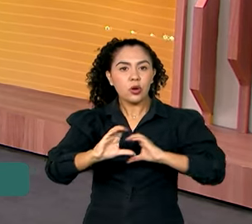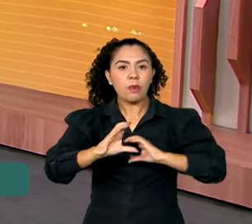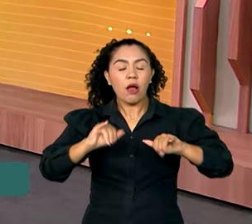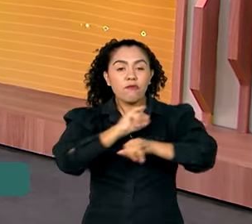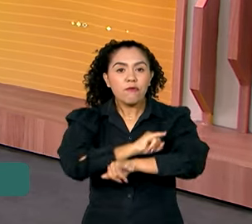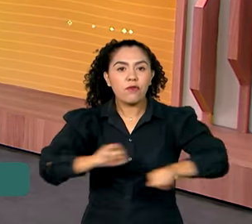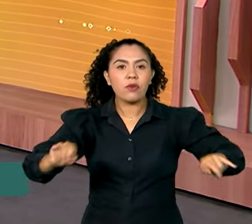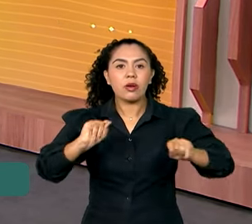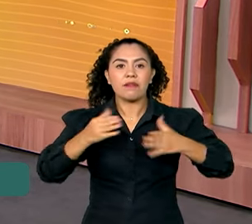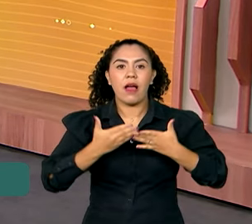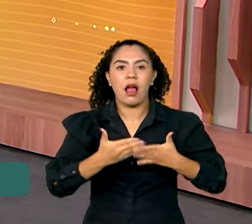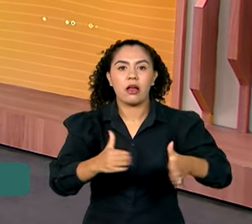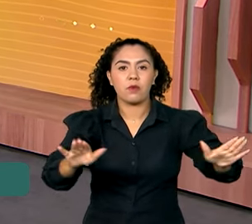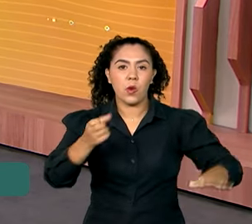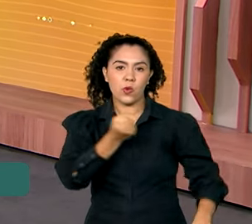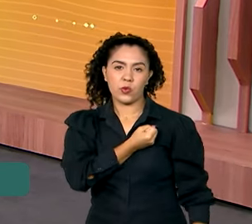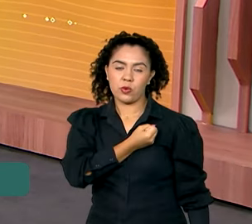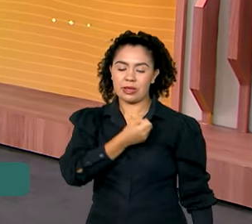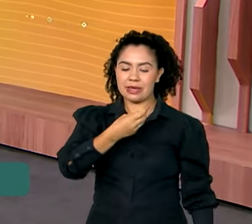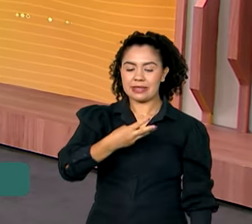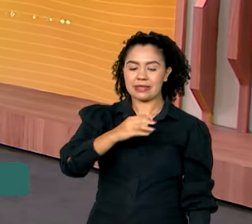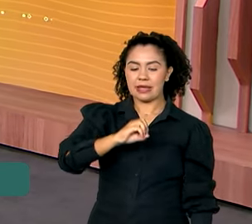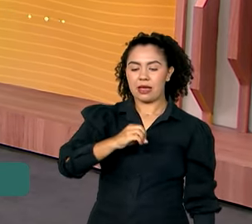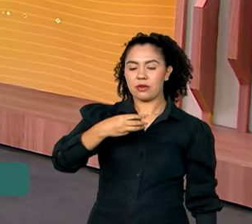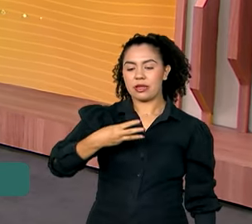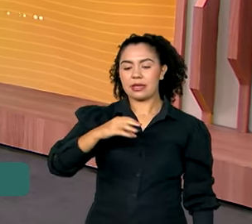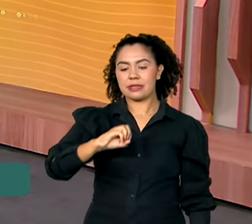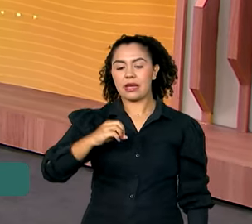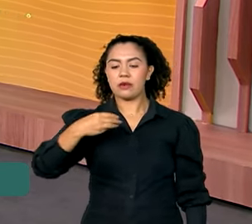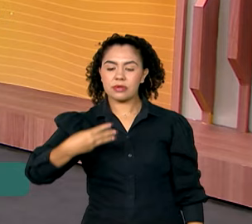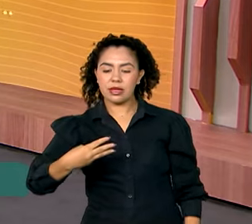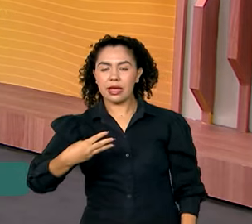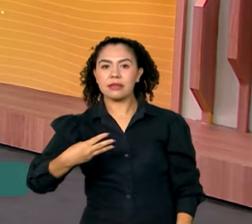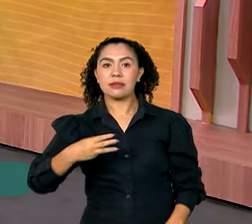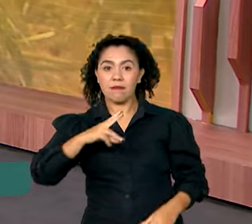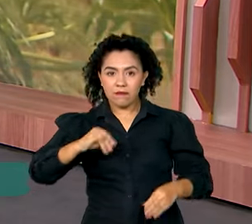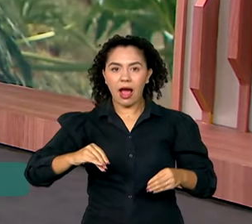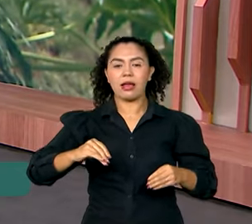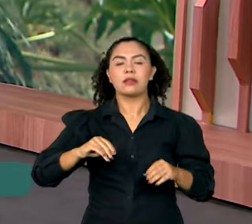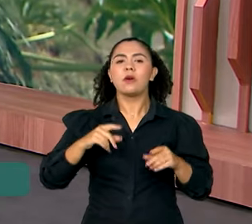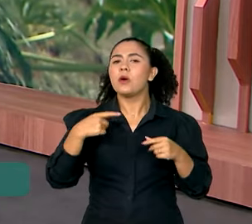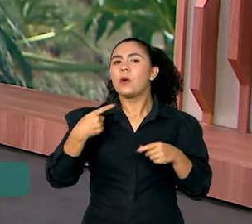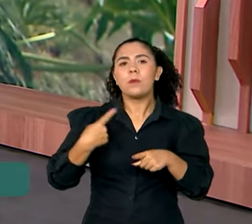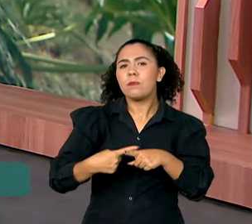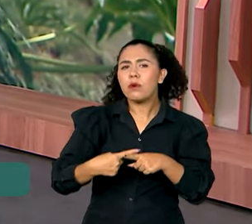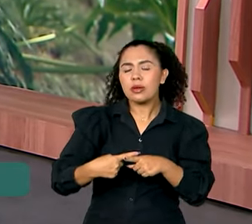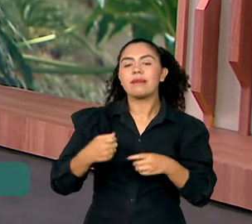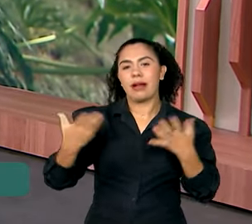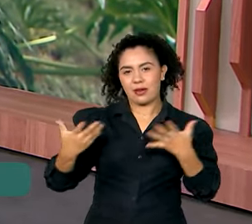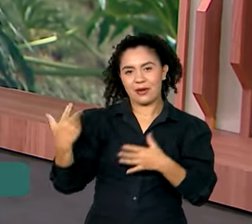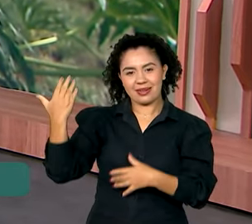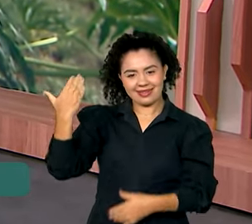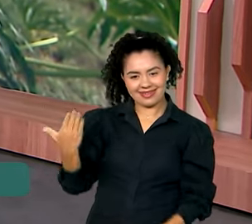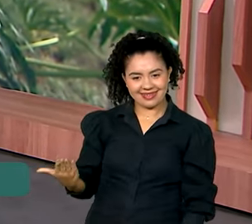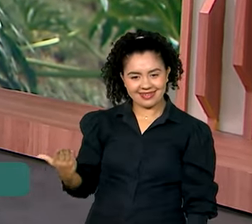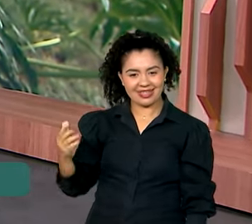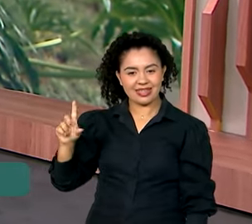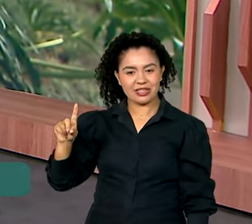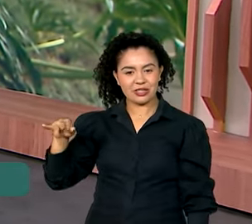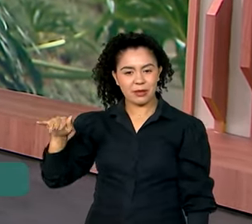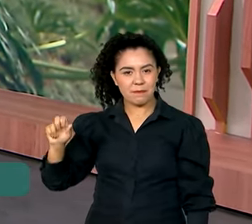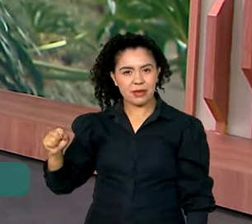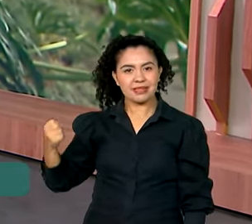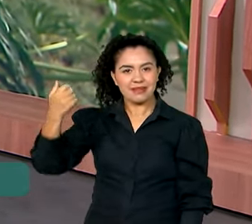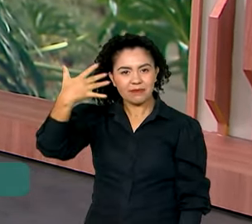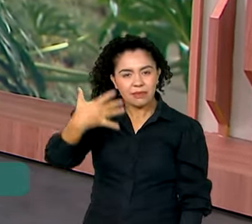o uso do prefixo 0303. Vamos entender o porquê dessa medida com o repórter Dimas Soldi, ele que está lá em São Paulo e traz